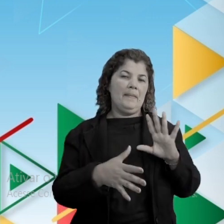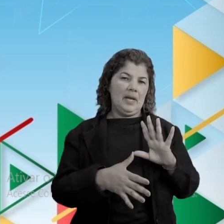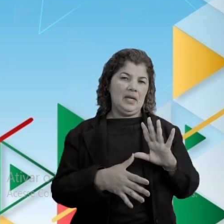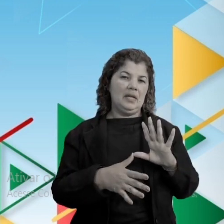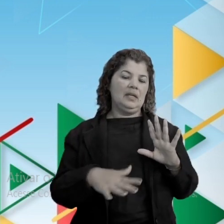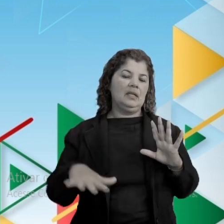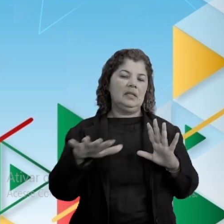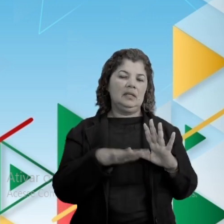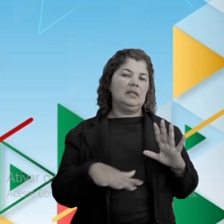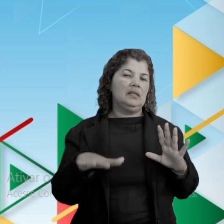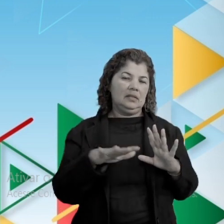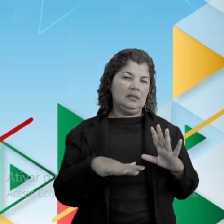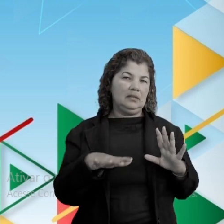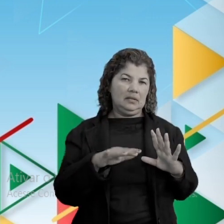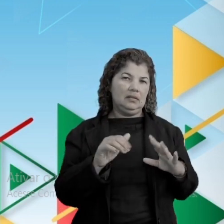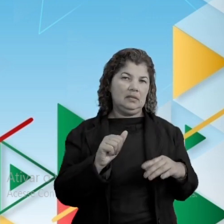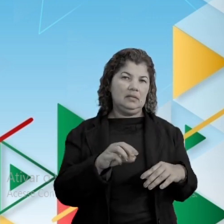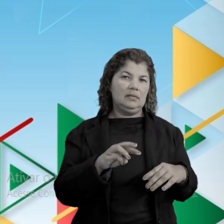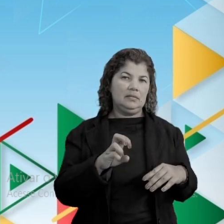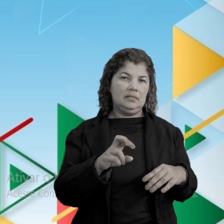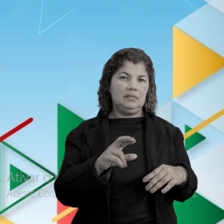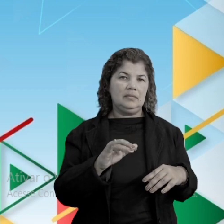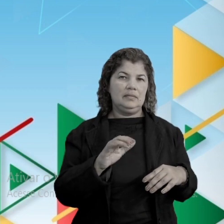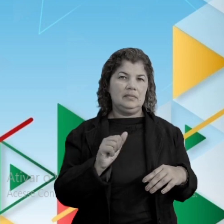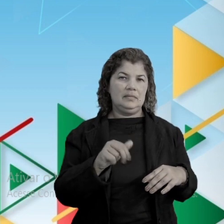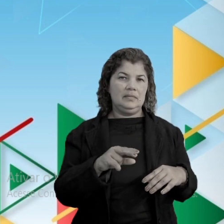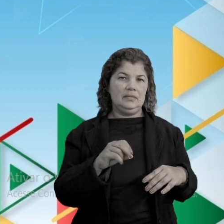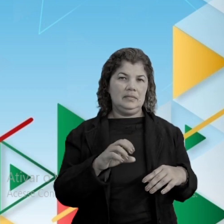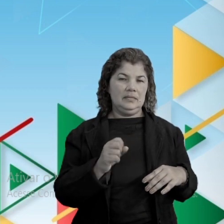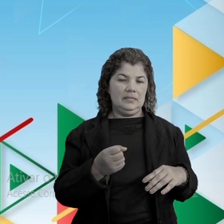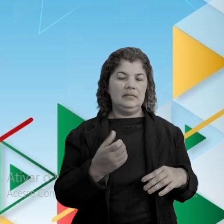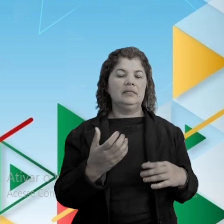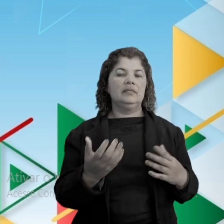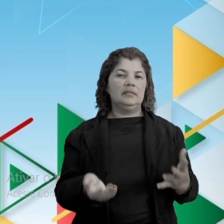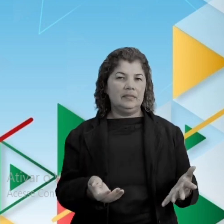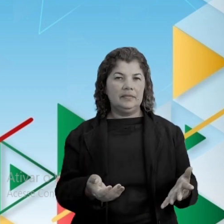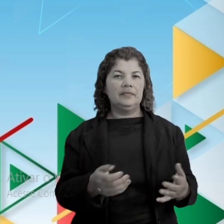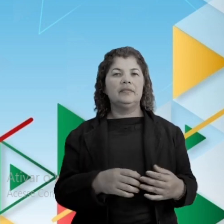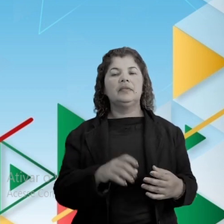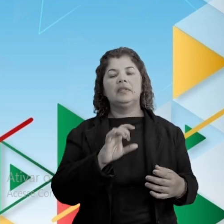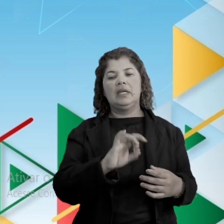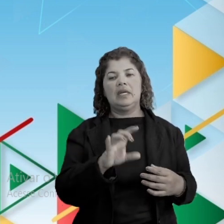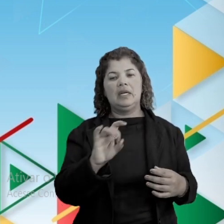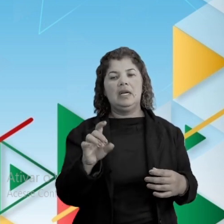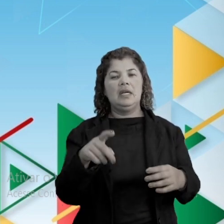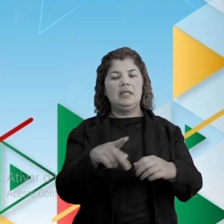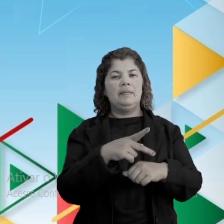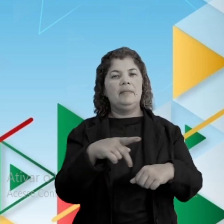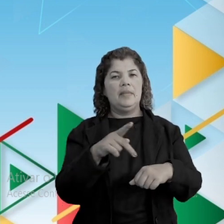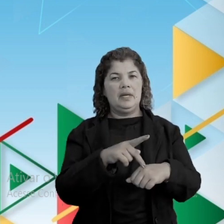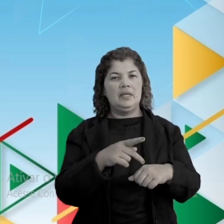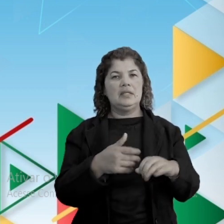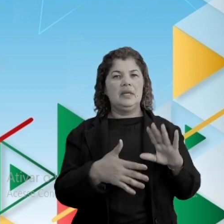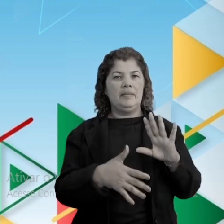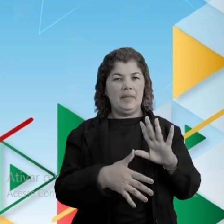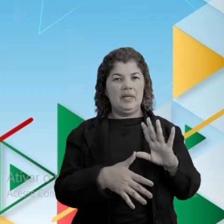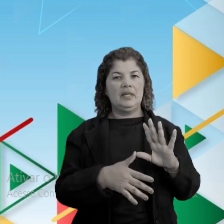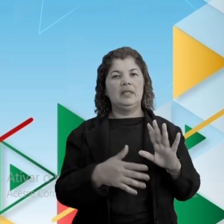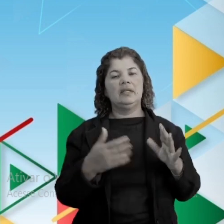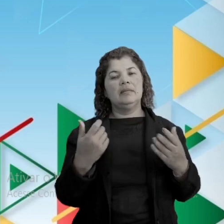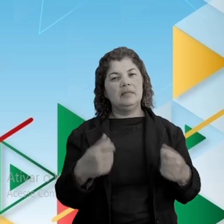para os americanos. Isto é, cada país da América deveria se